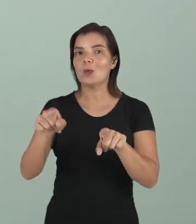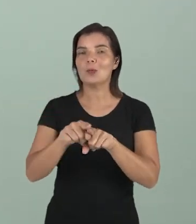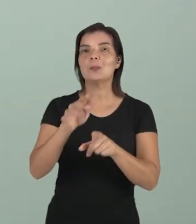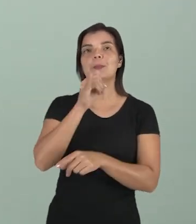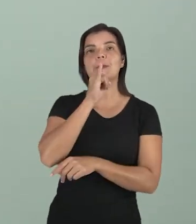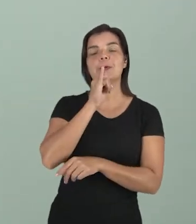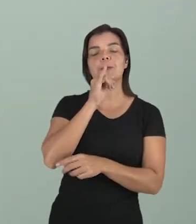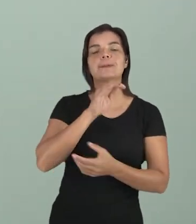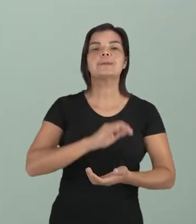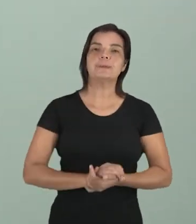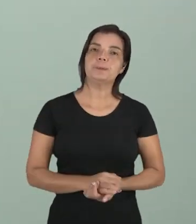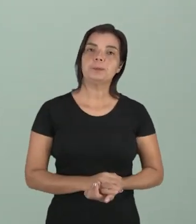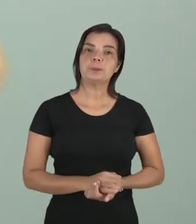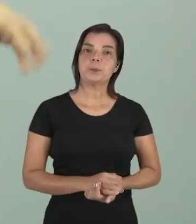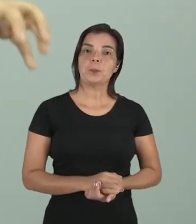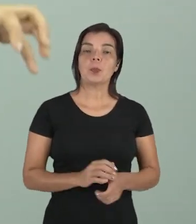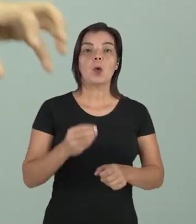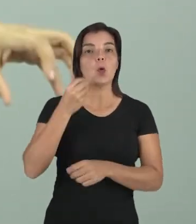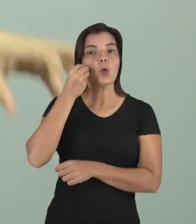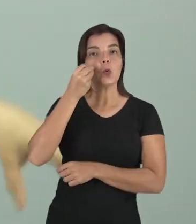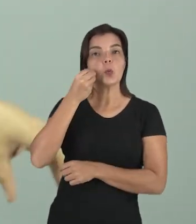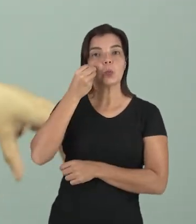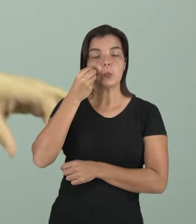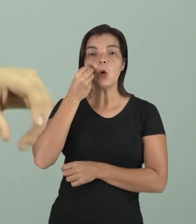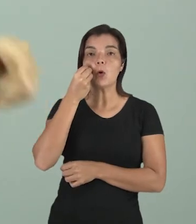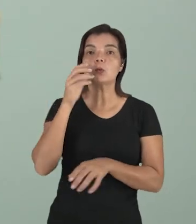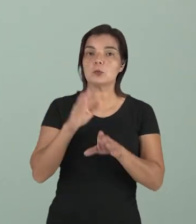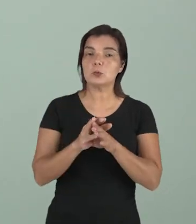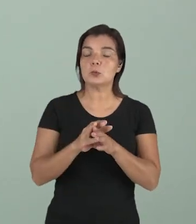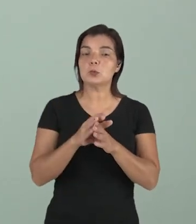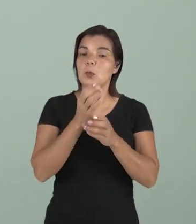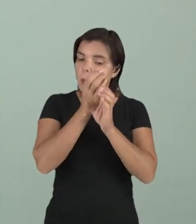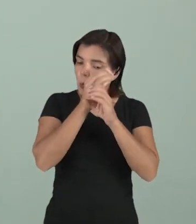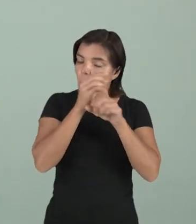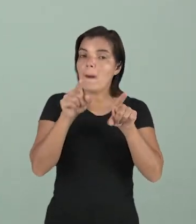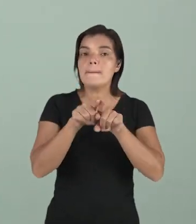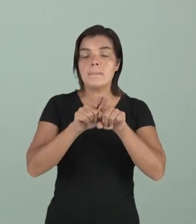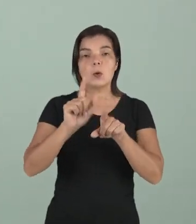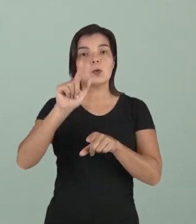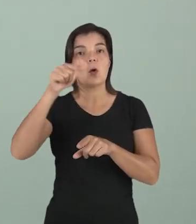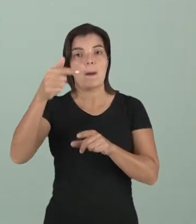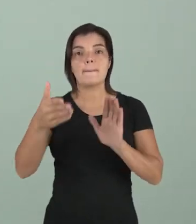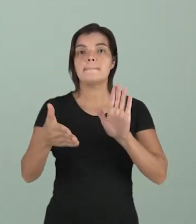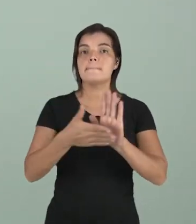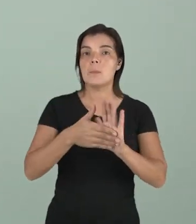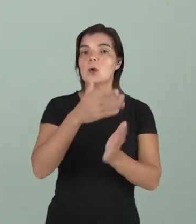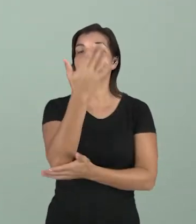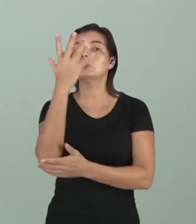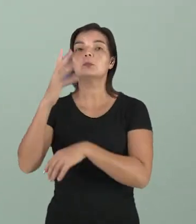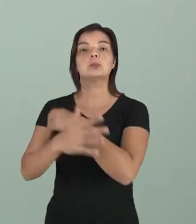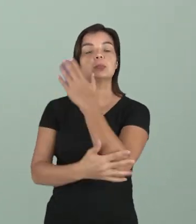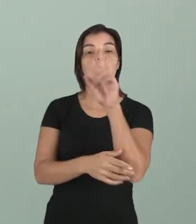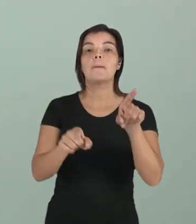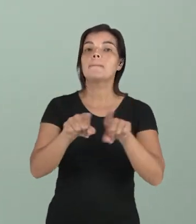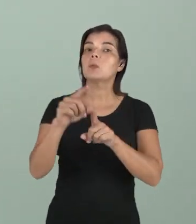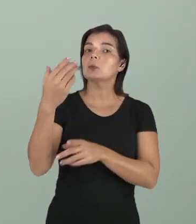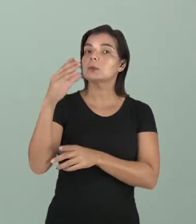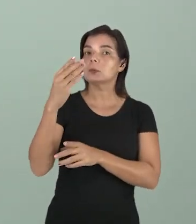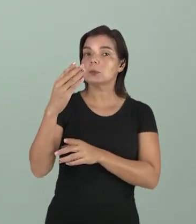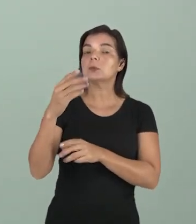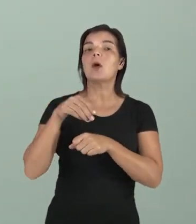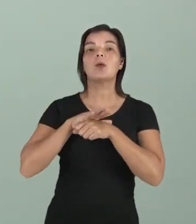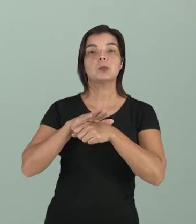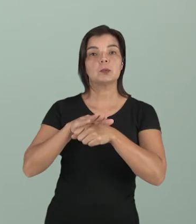por exemplo, quando eu produzo um experimento no laboratório, eu posso recriar a própria natureza, porque a ciência está a